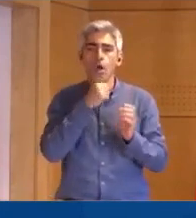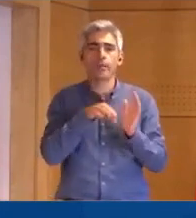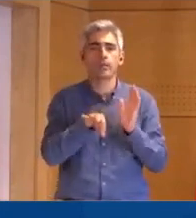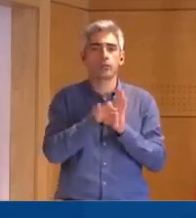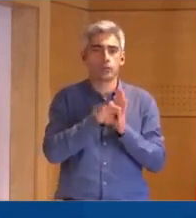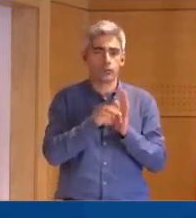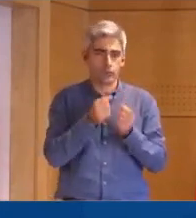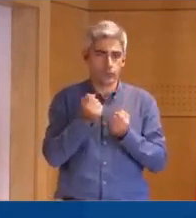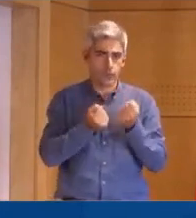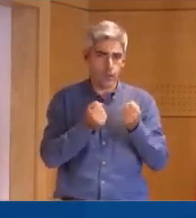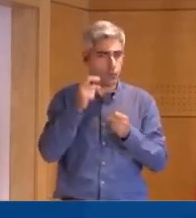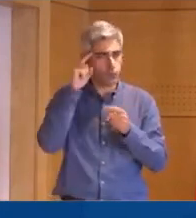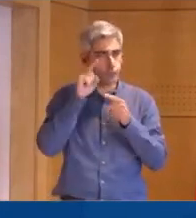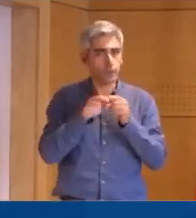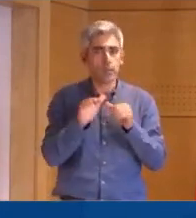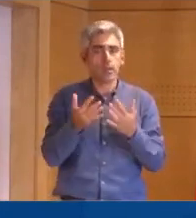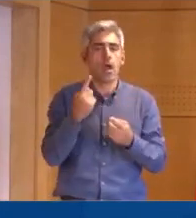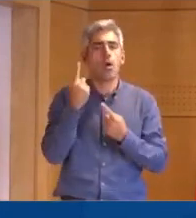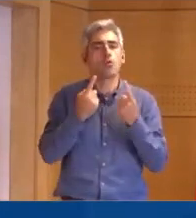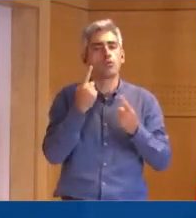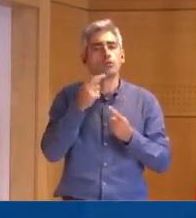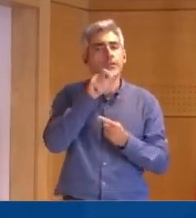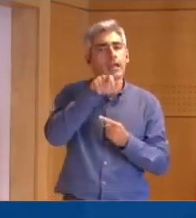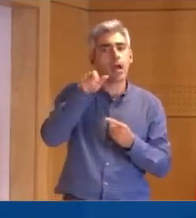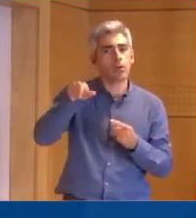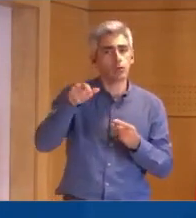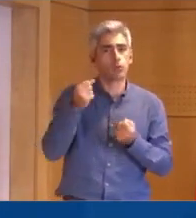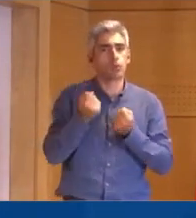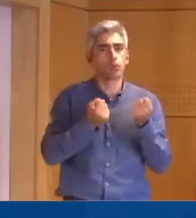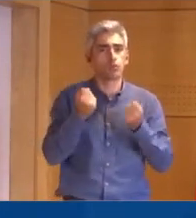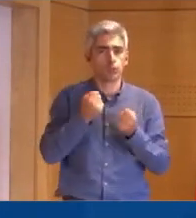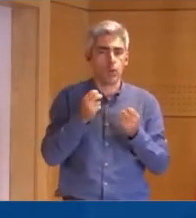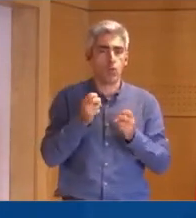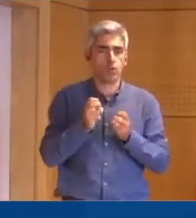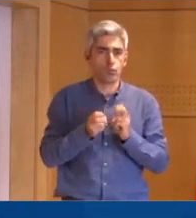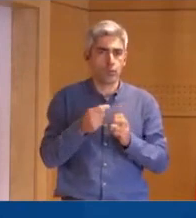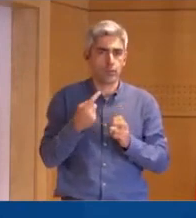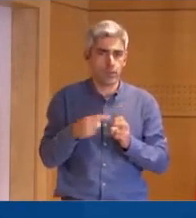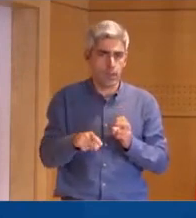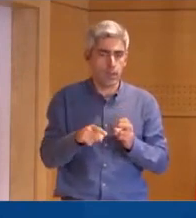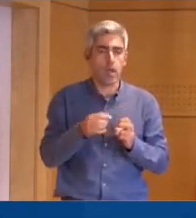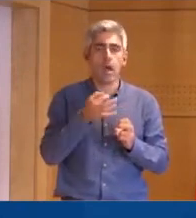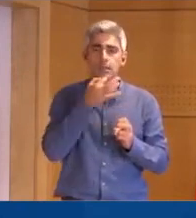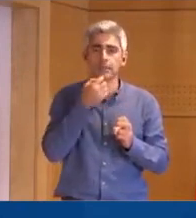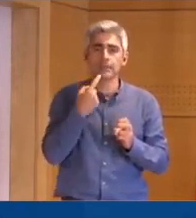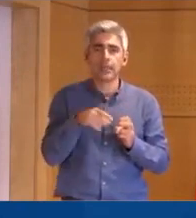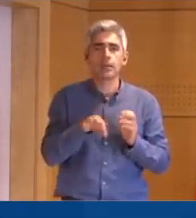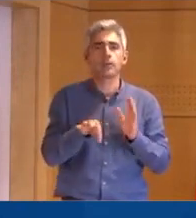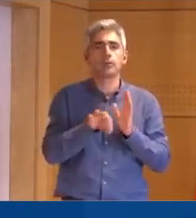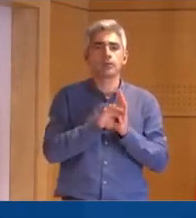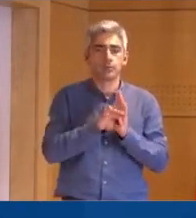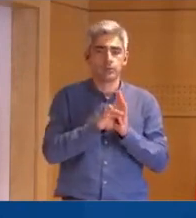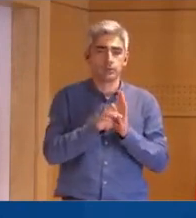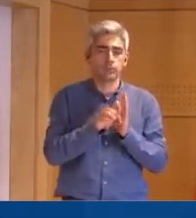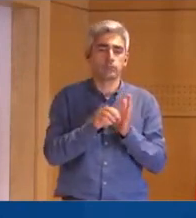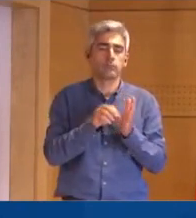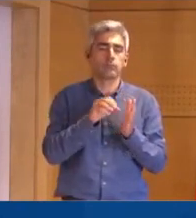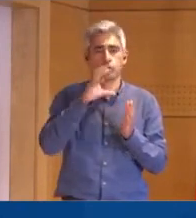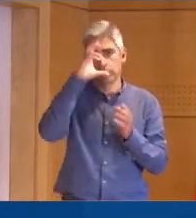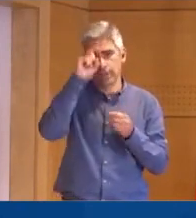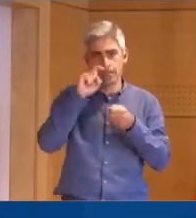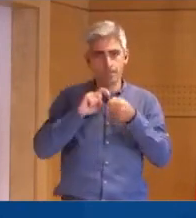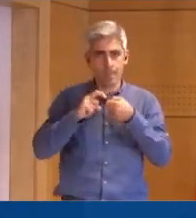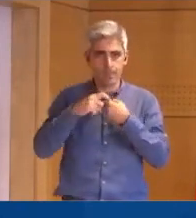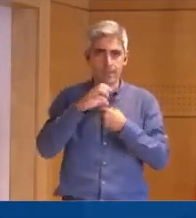de forma a habilitar, em determinados casos, a condução de veículos a motor pelos detentores de títulos de condução emitidos por Estados